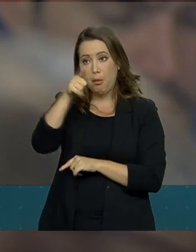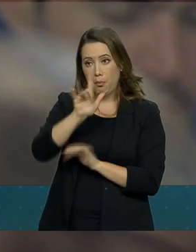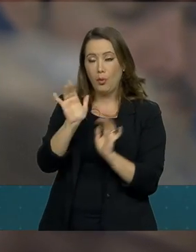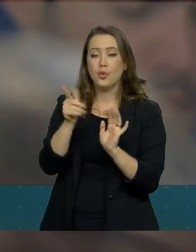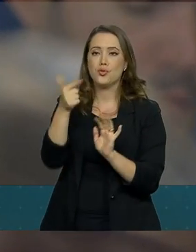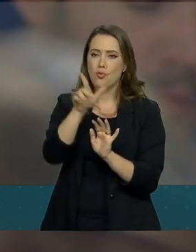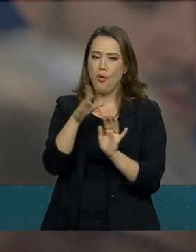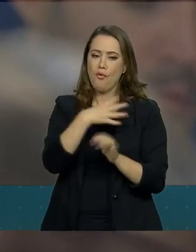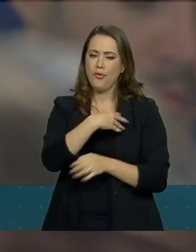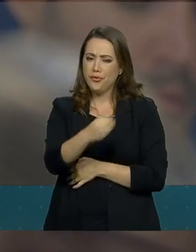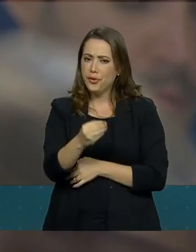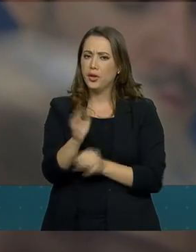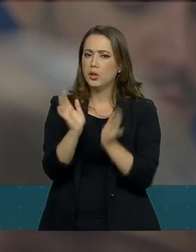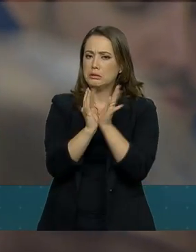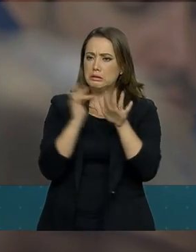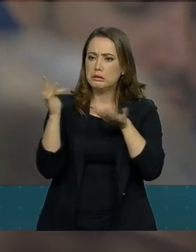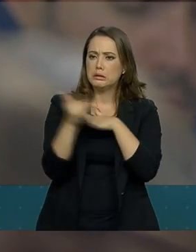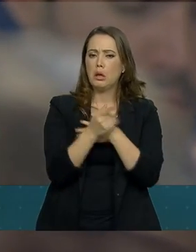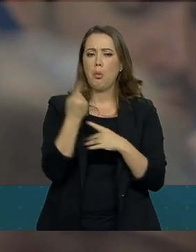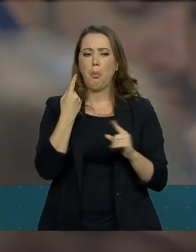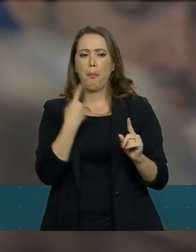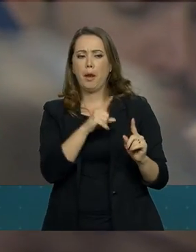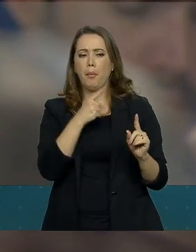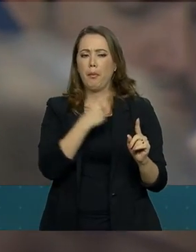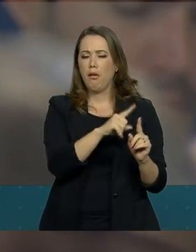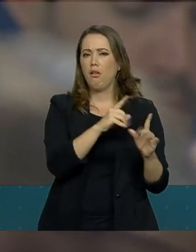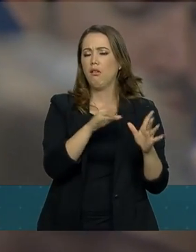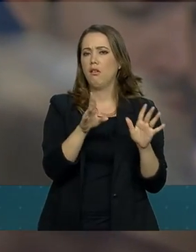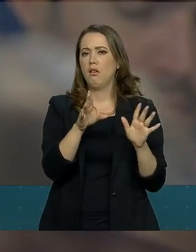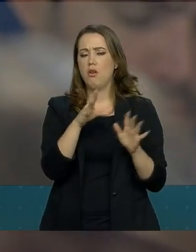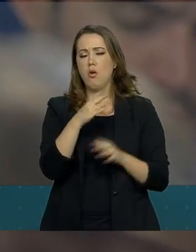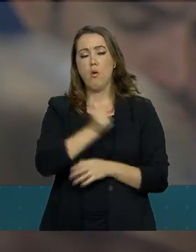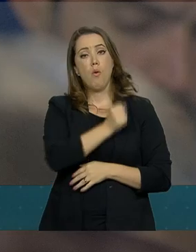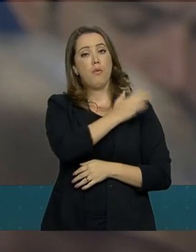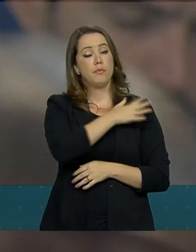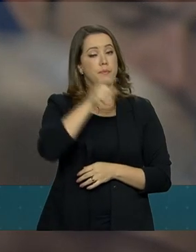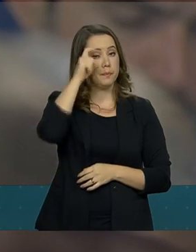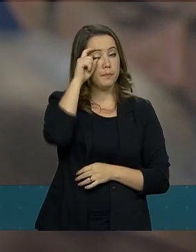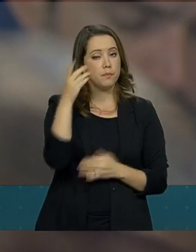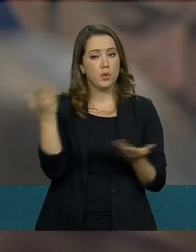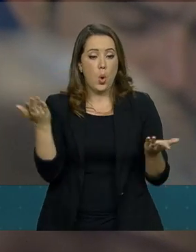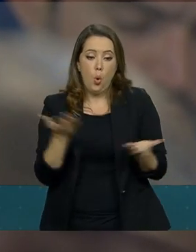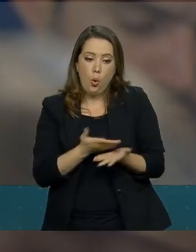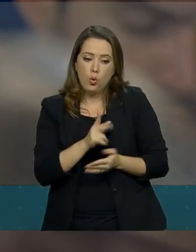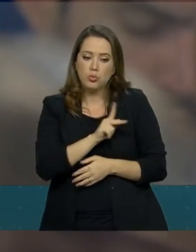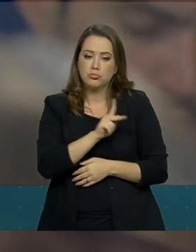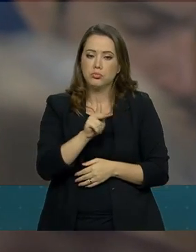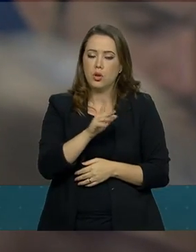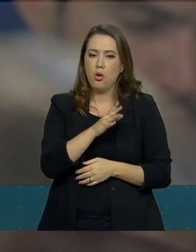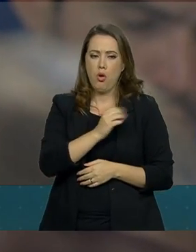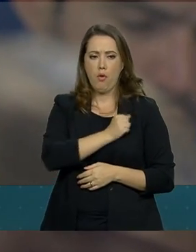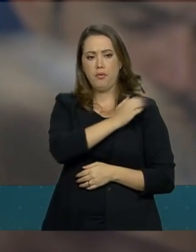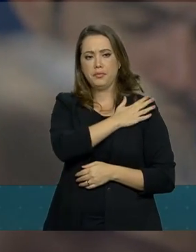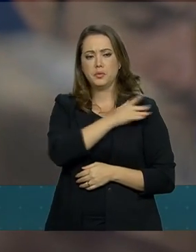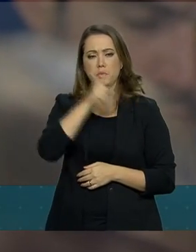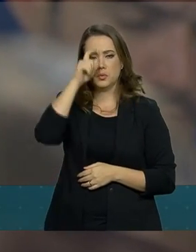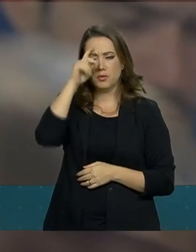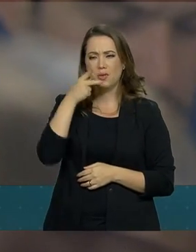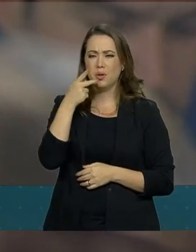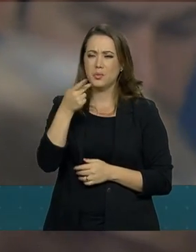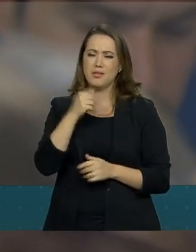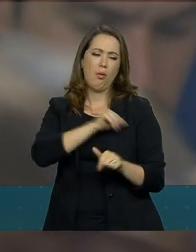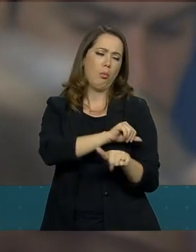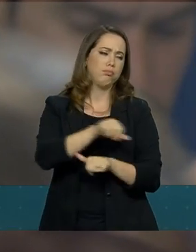para criticar o vice-presidente Hamilton Mourão. Hoje, o vice-presidente disse que era preciso virar a página.